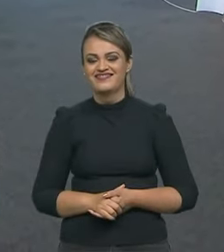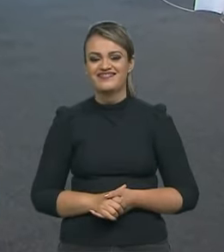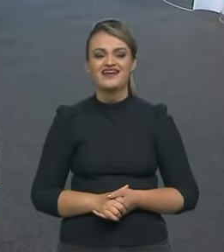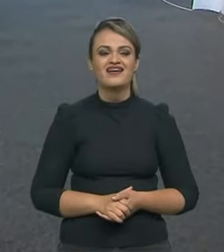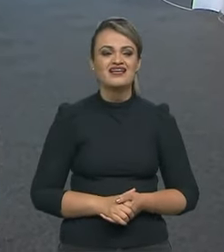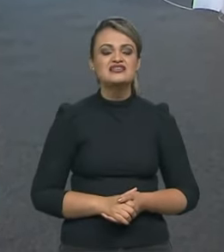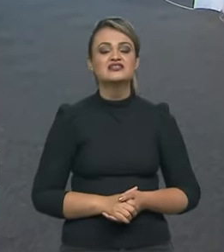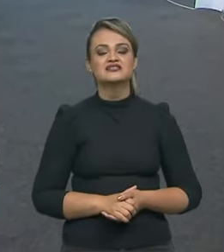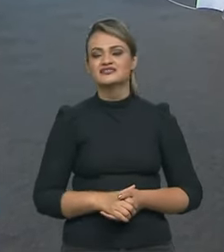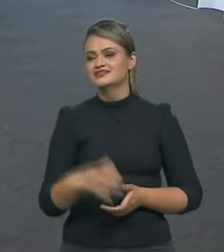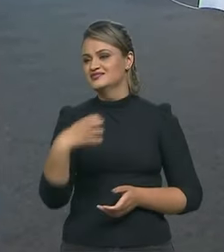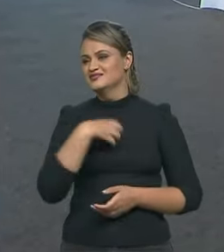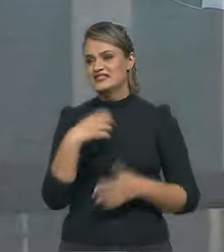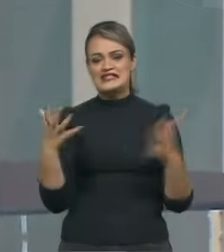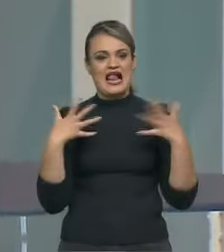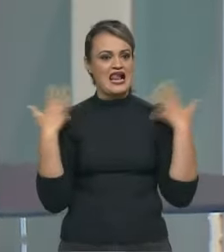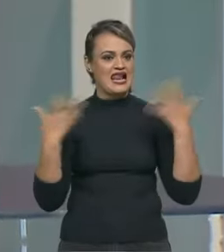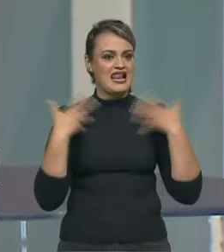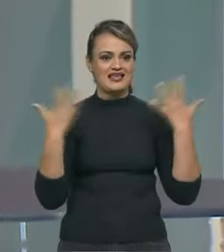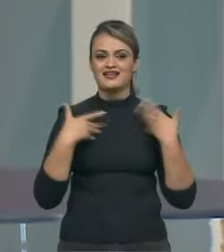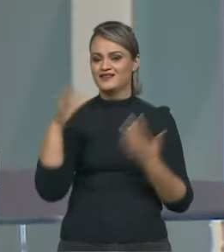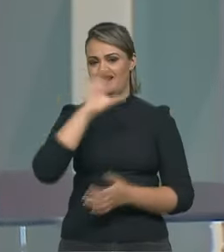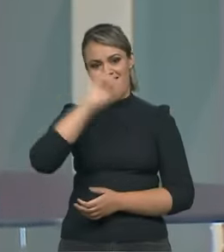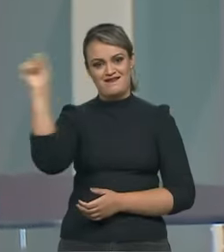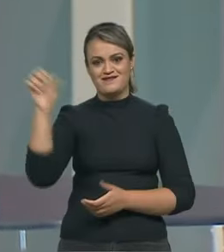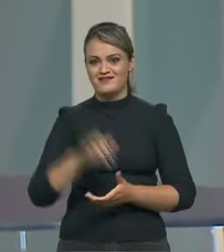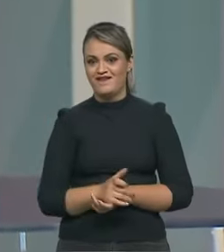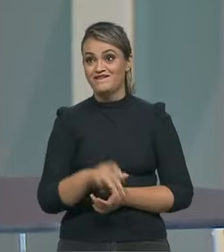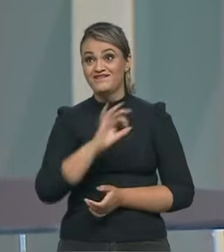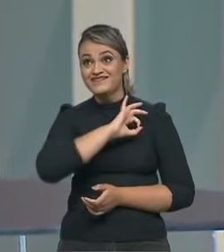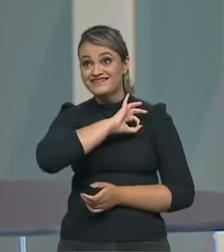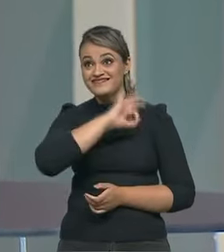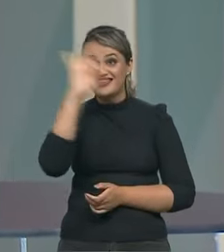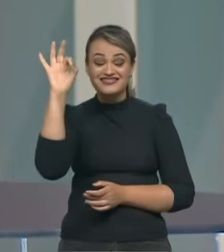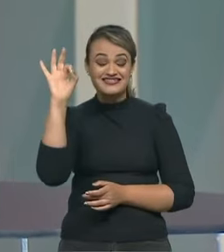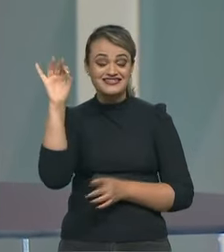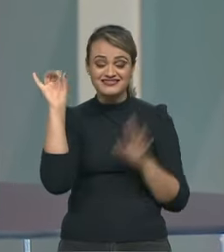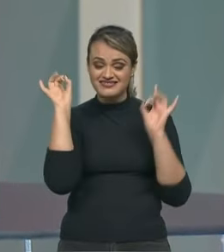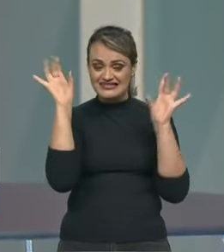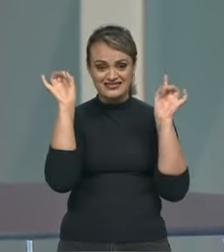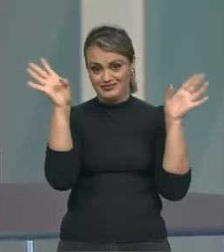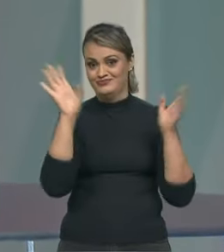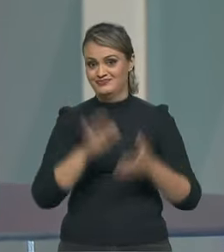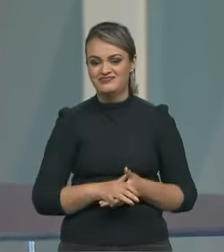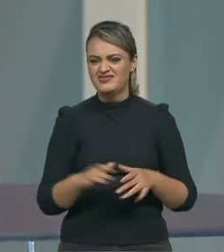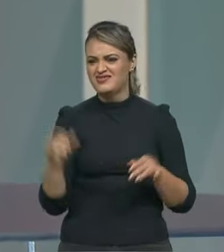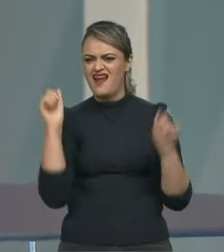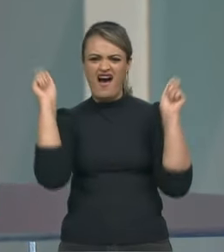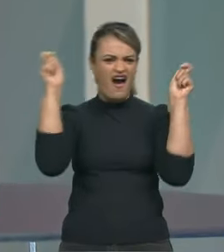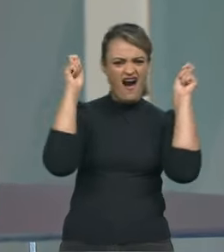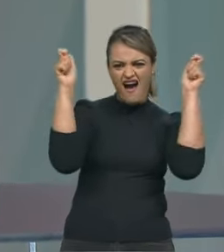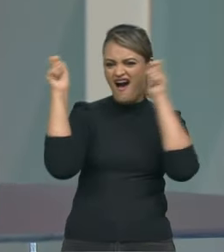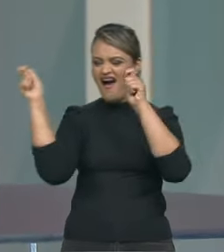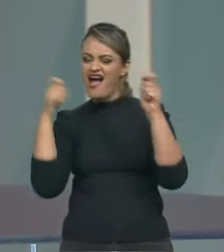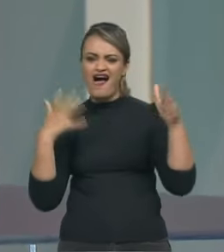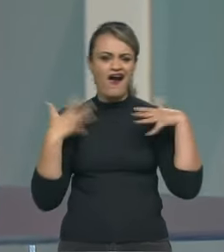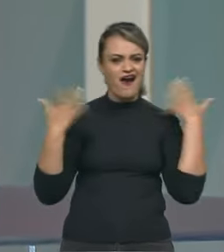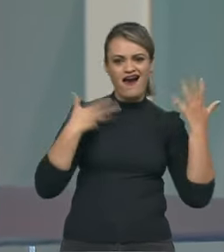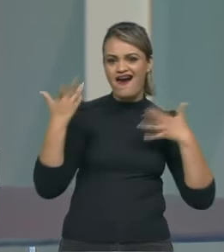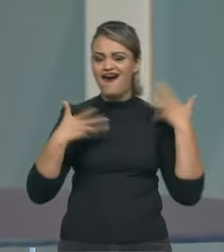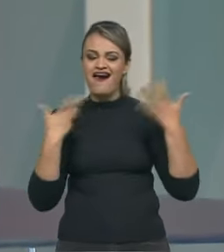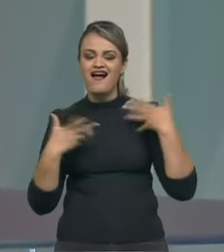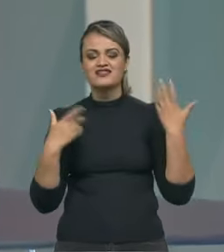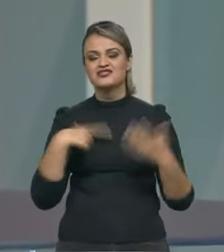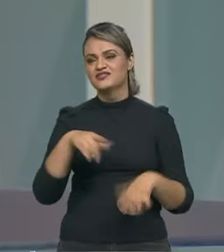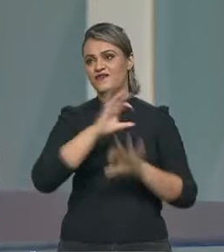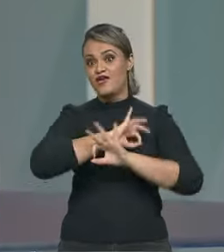Cara, eu fiquei tão alegre que ganhou a última corrida foi fantástico sensacional aquela vibração aquela alegria foi